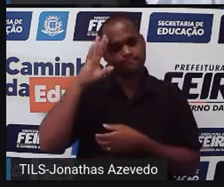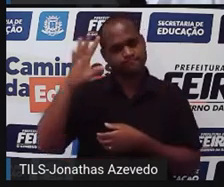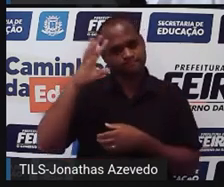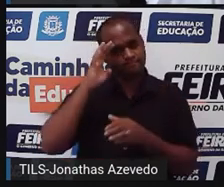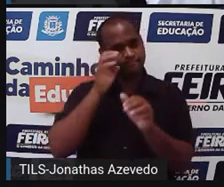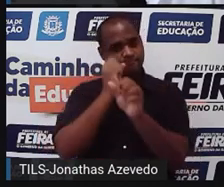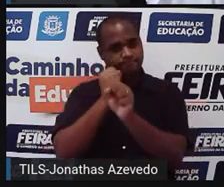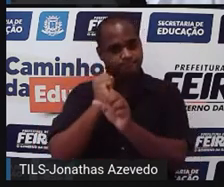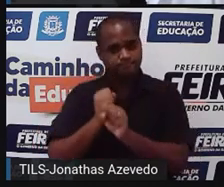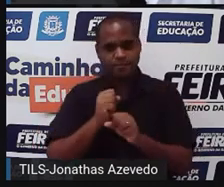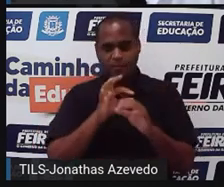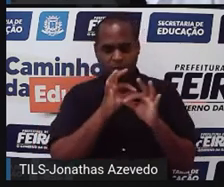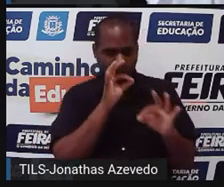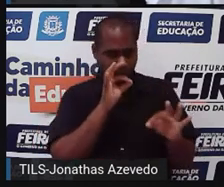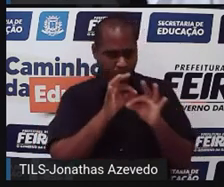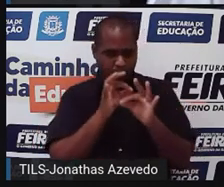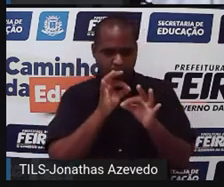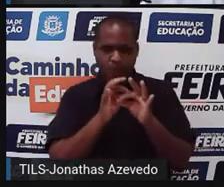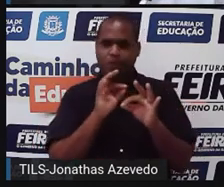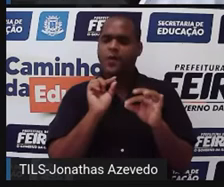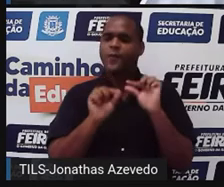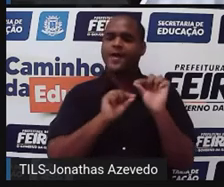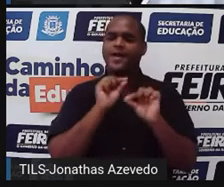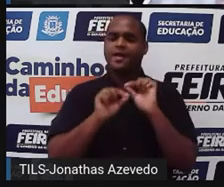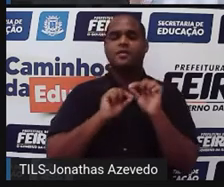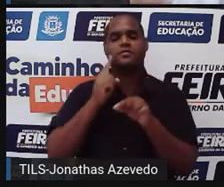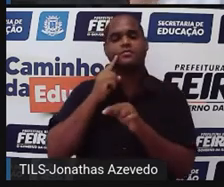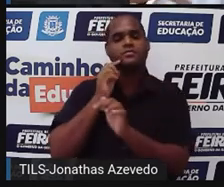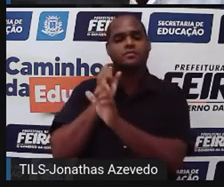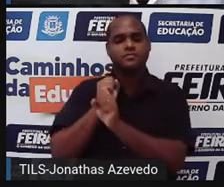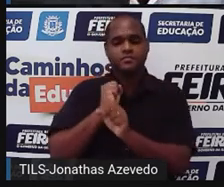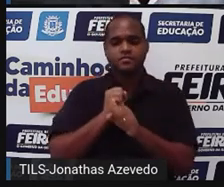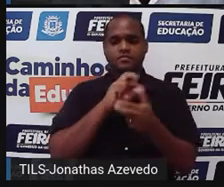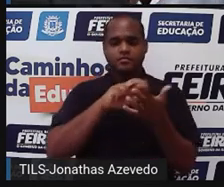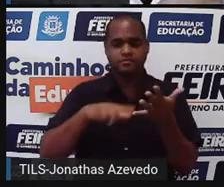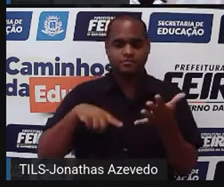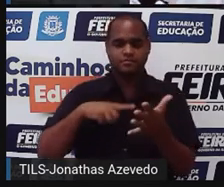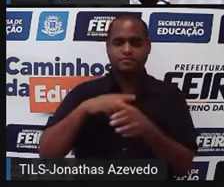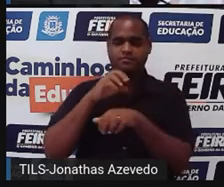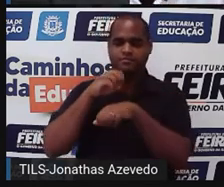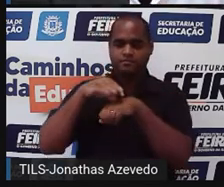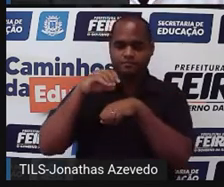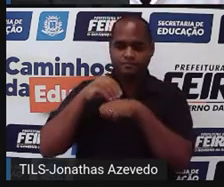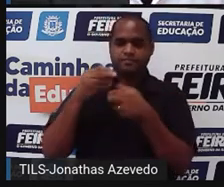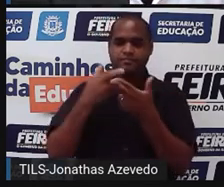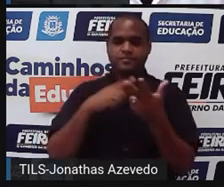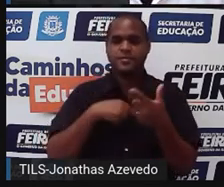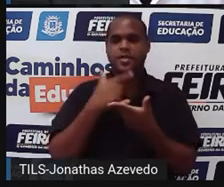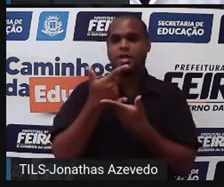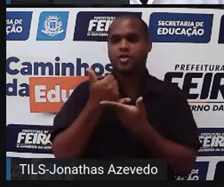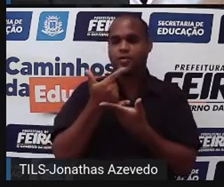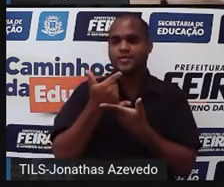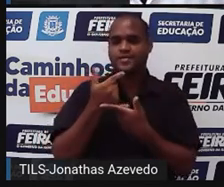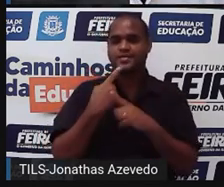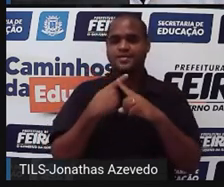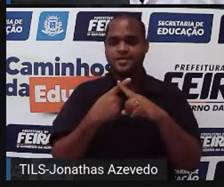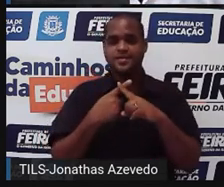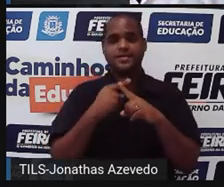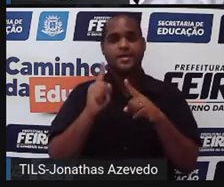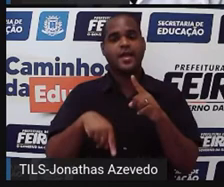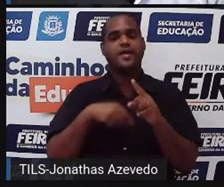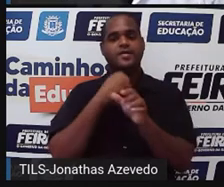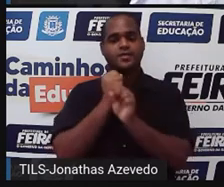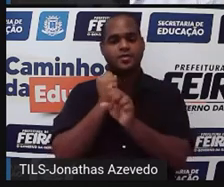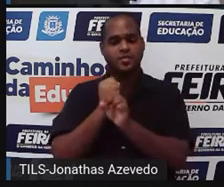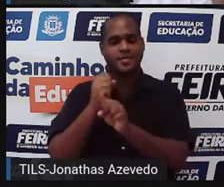de canudos. E qual é o total? O total é eu pegar a quantidade de canudos dos cubos, que é 12X, somar com a